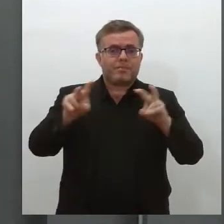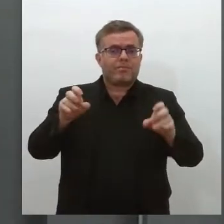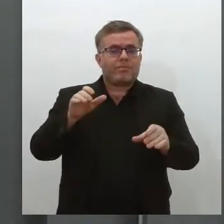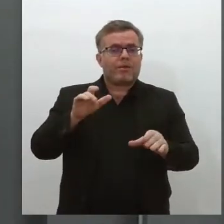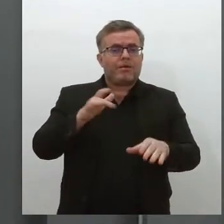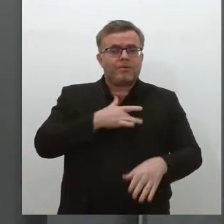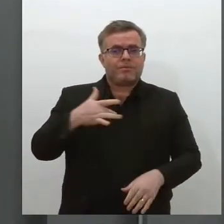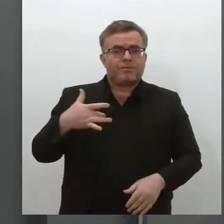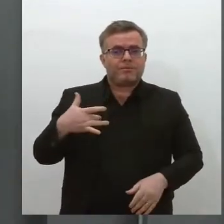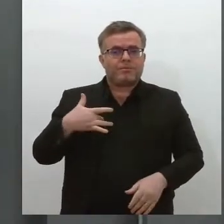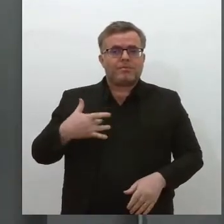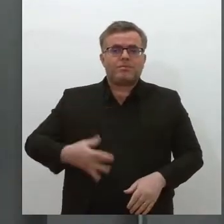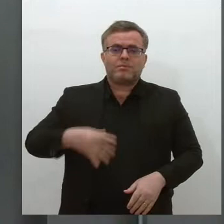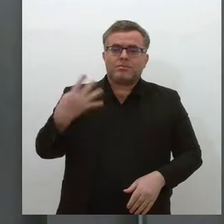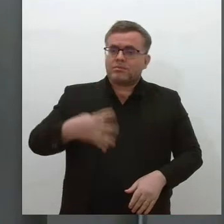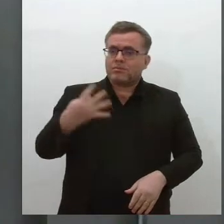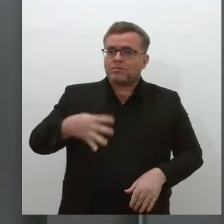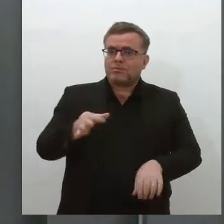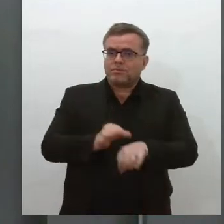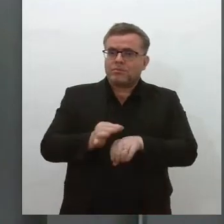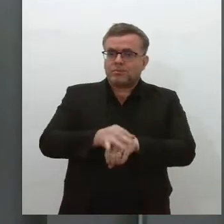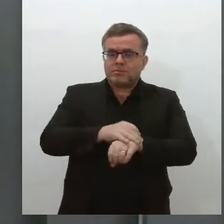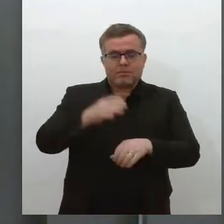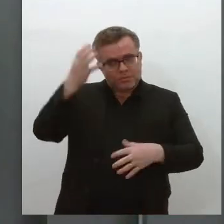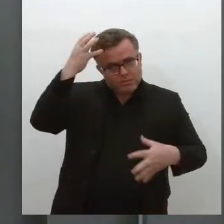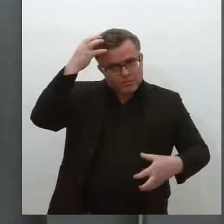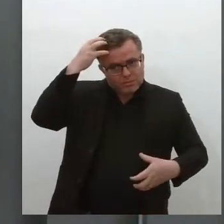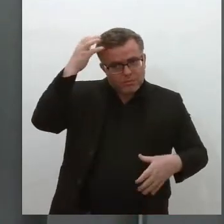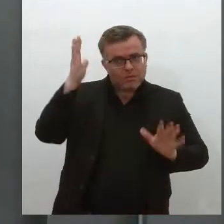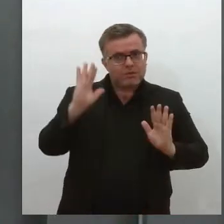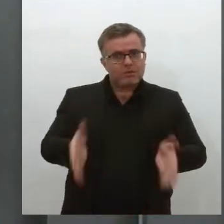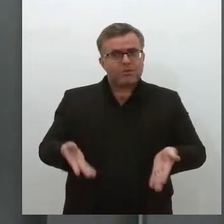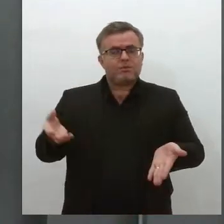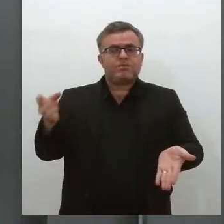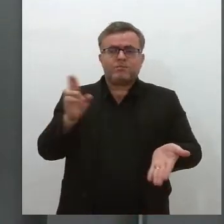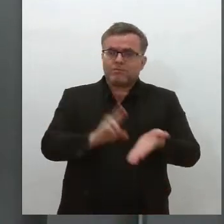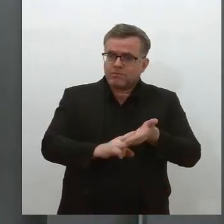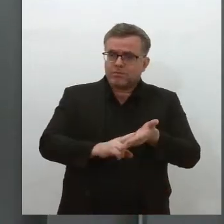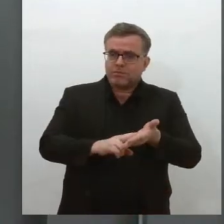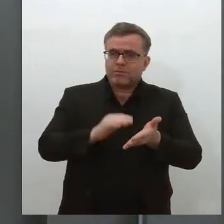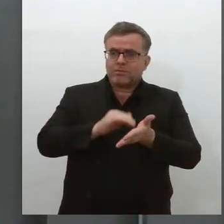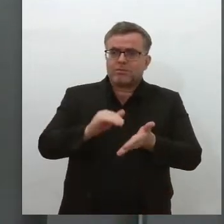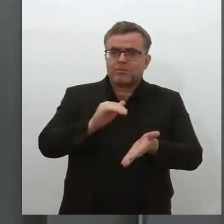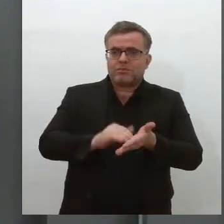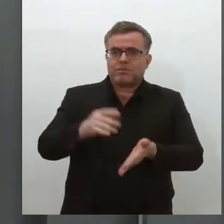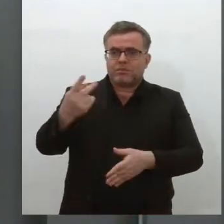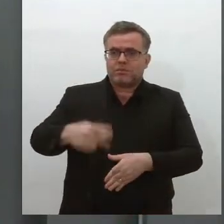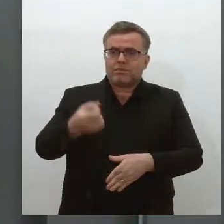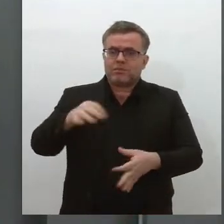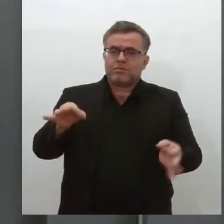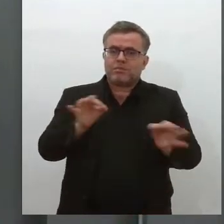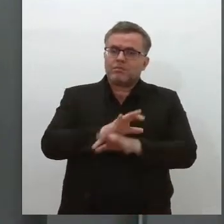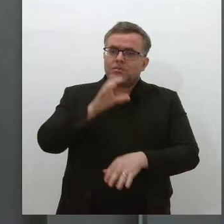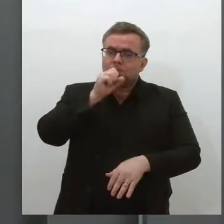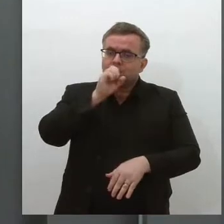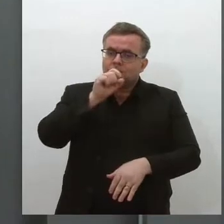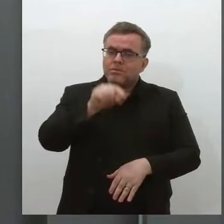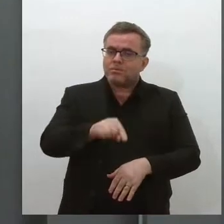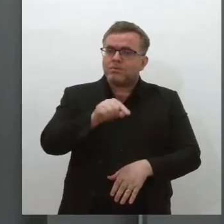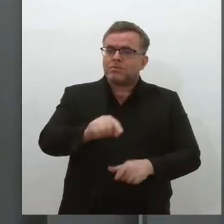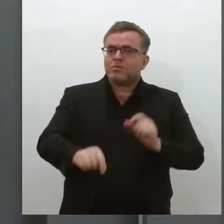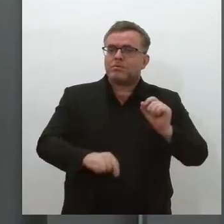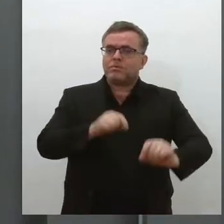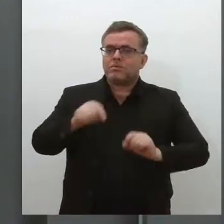varíola dos macacos foi confirmado pela Secretaria de Estado da Saúde em Sergipe no sábado. O paciente tem 25